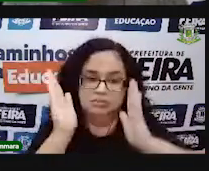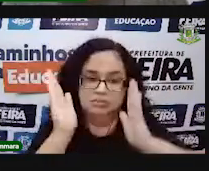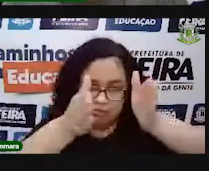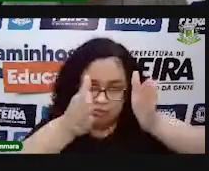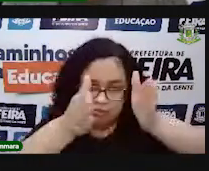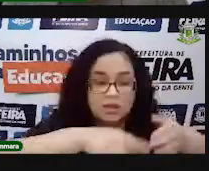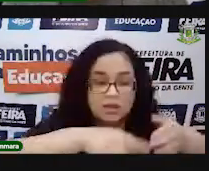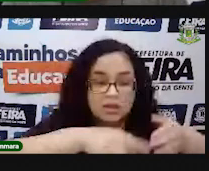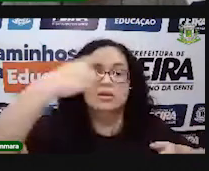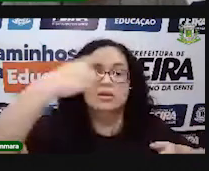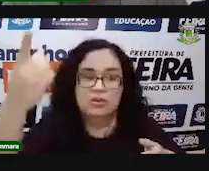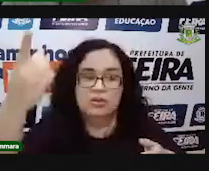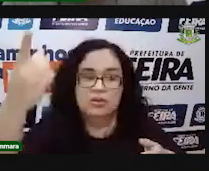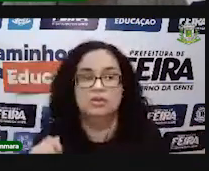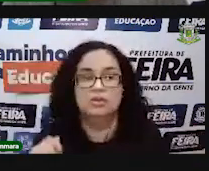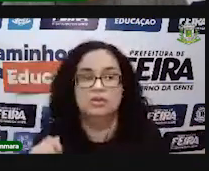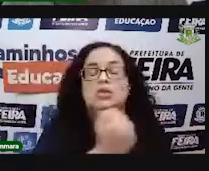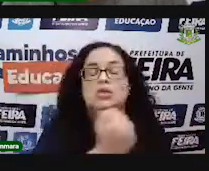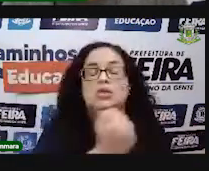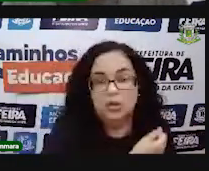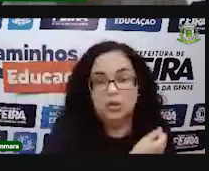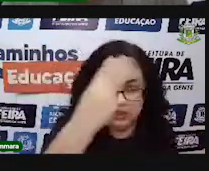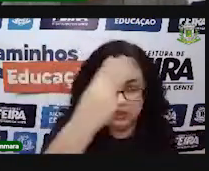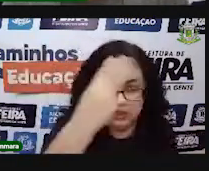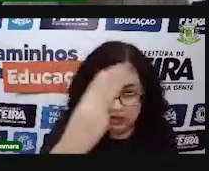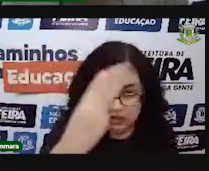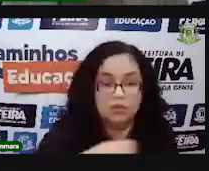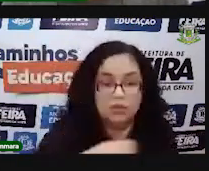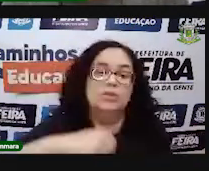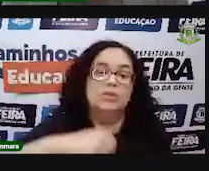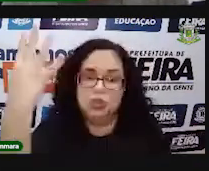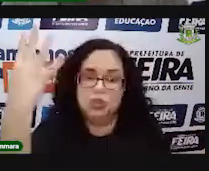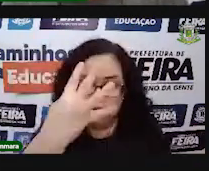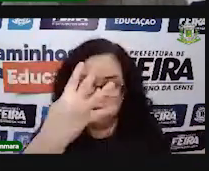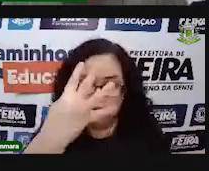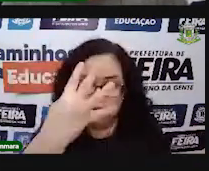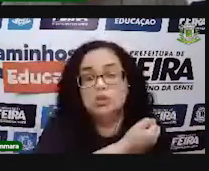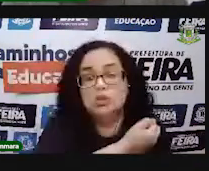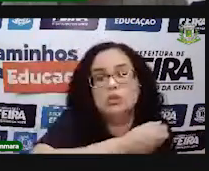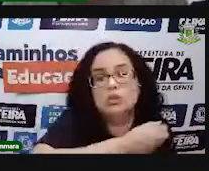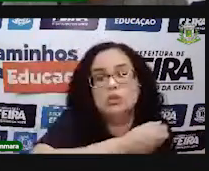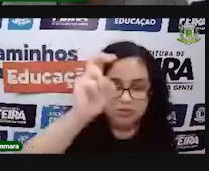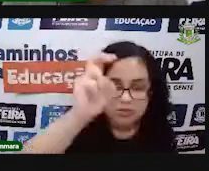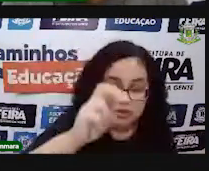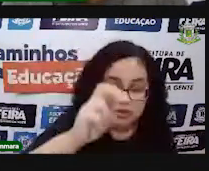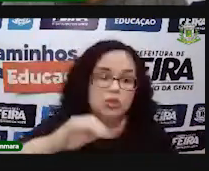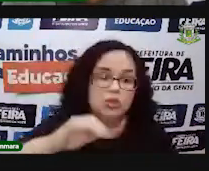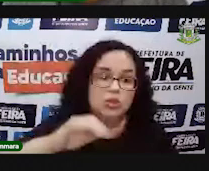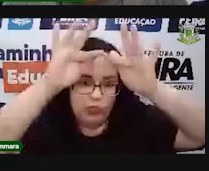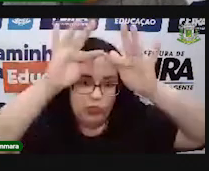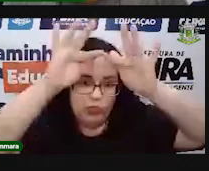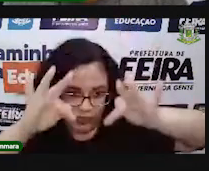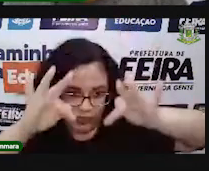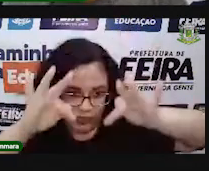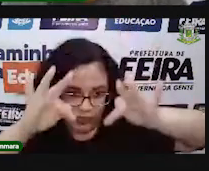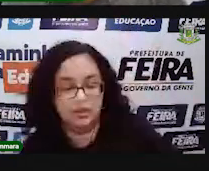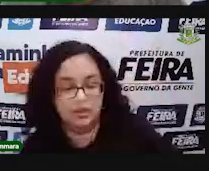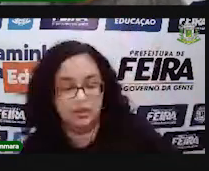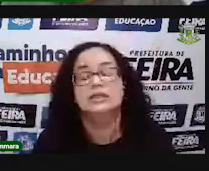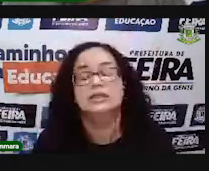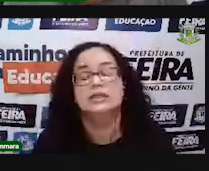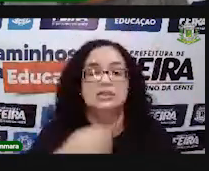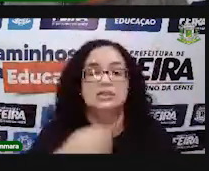1, depois, número 2, depois você muda de página, número 3, número